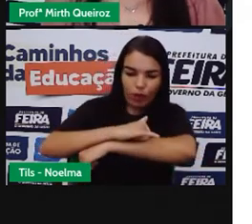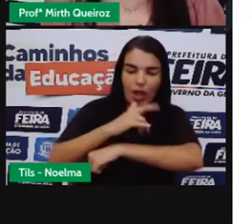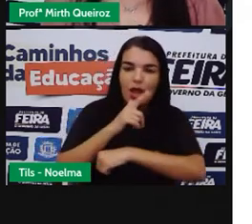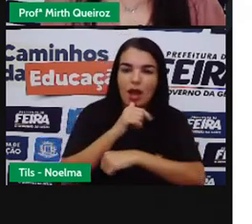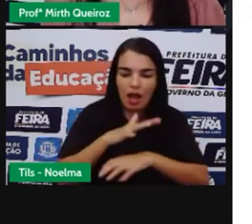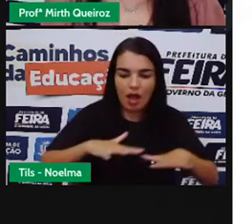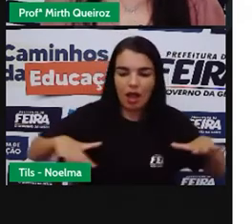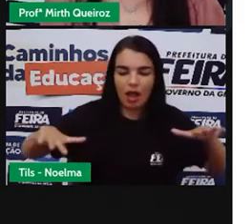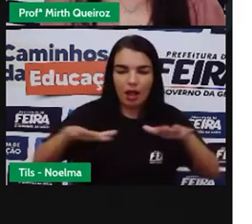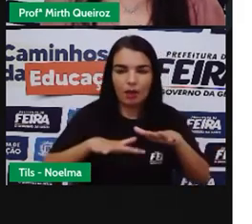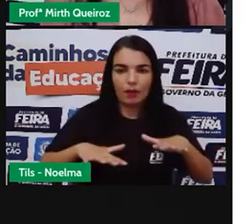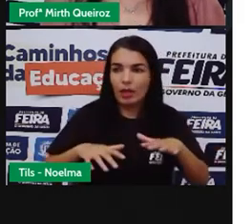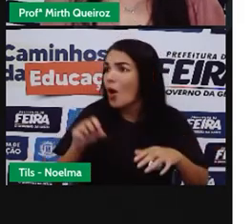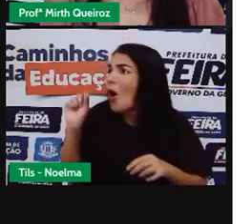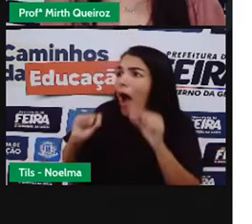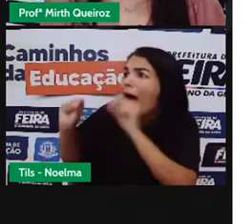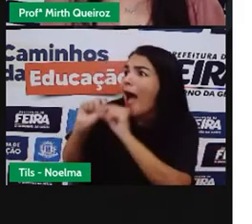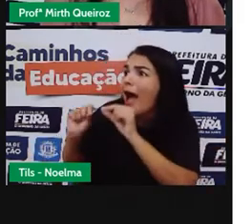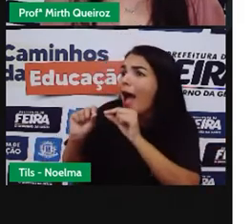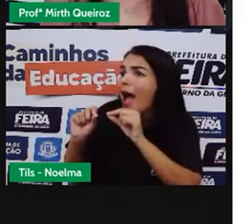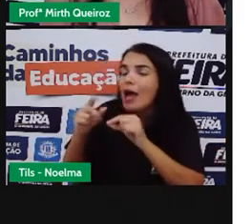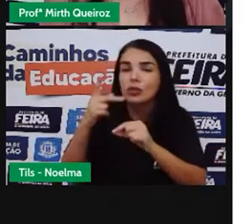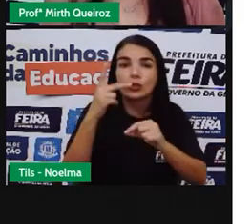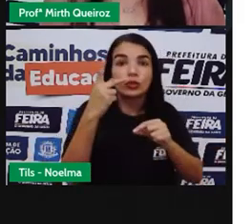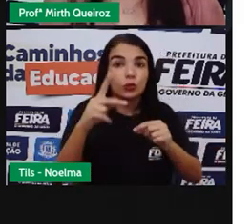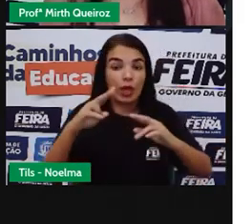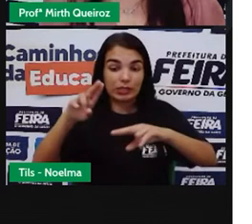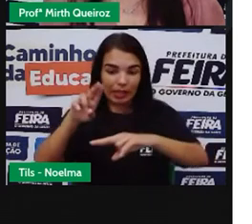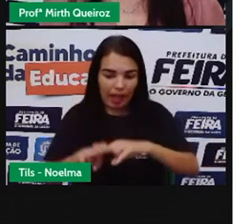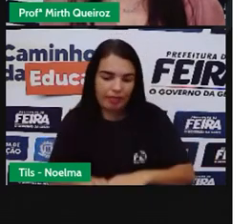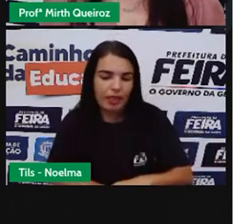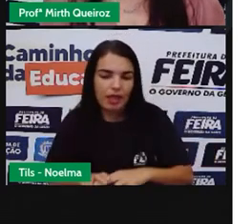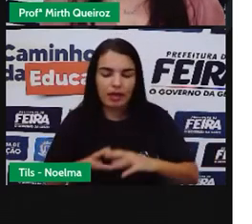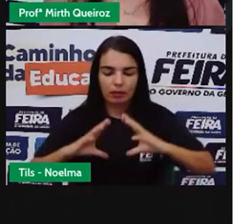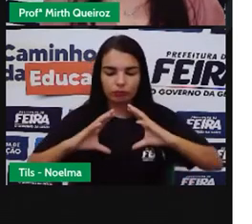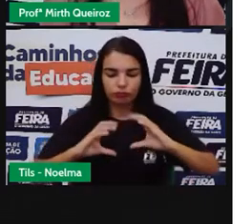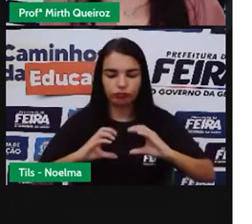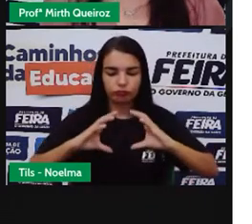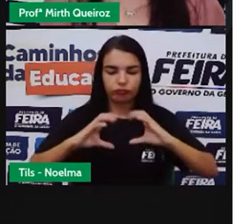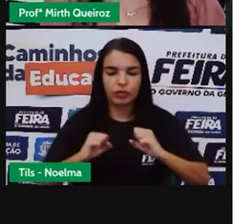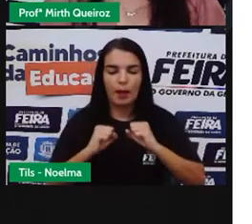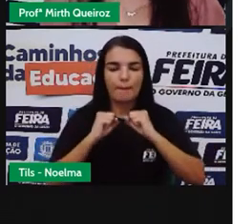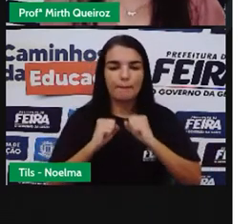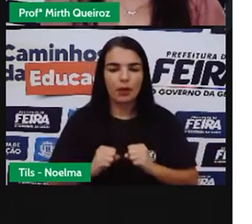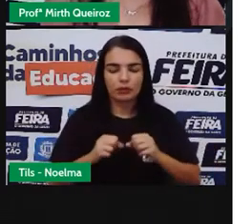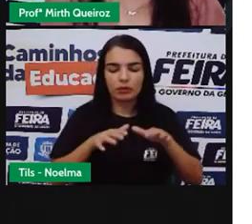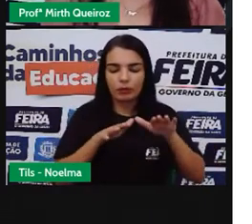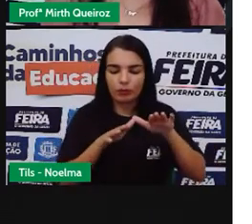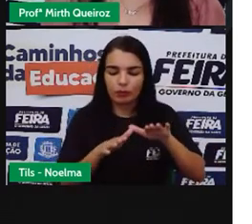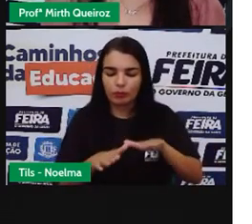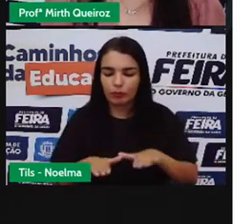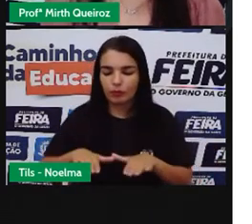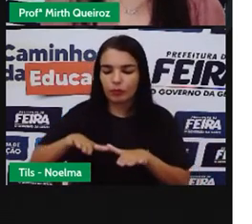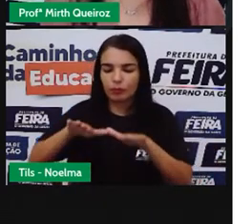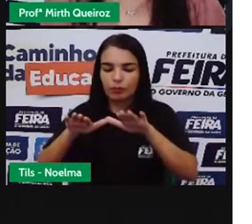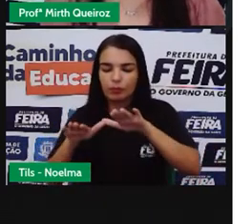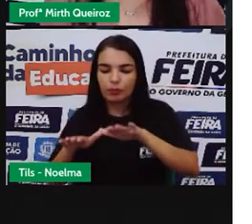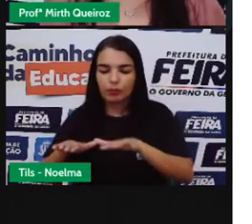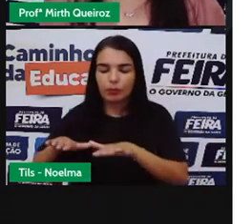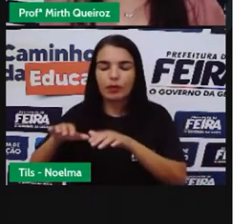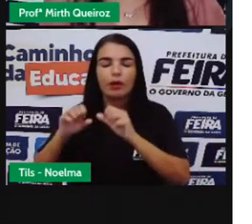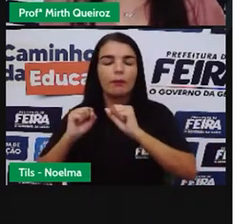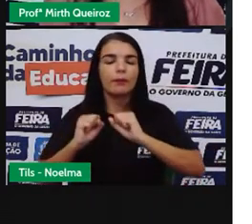assentos de suas cadeiras são flutuantes. E podem ser levados para fora do